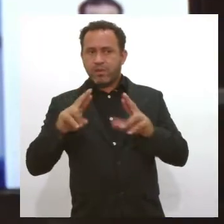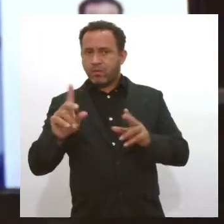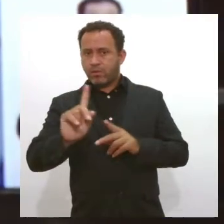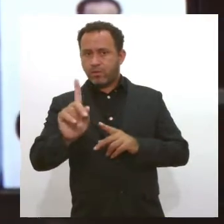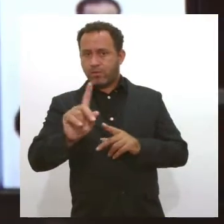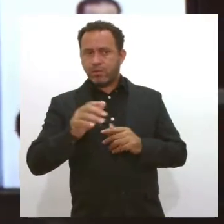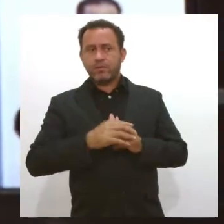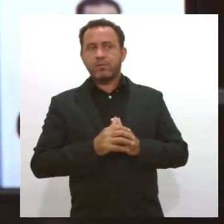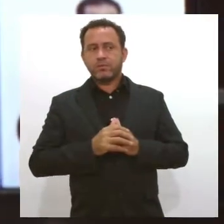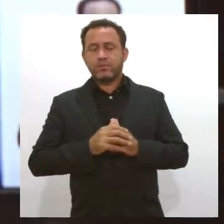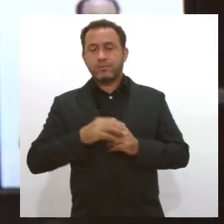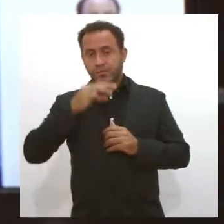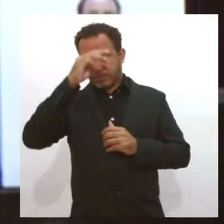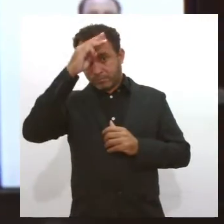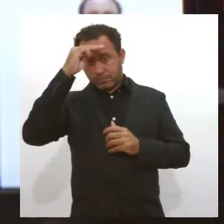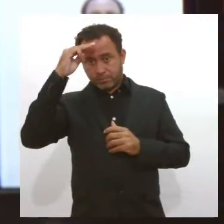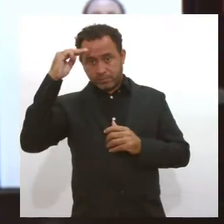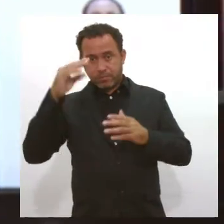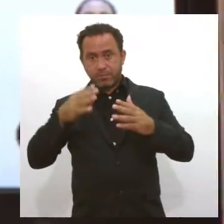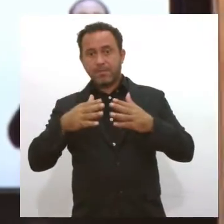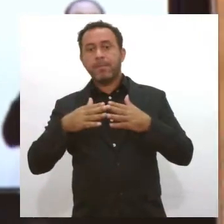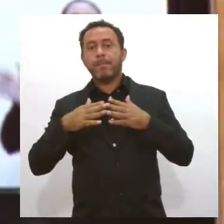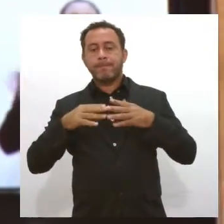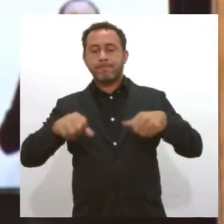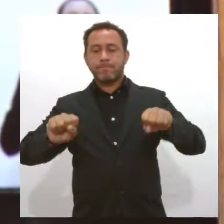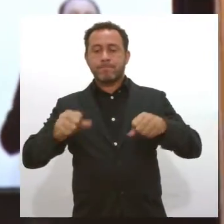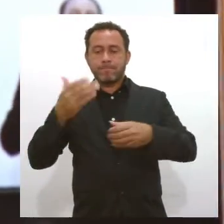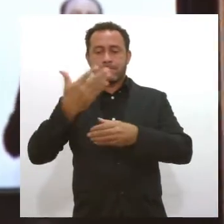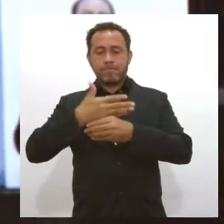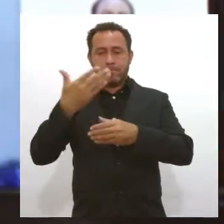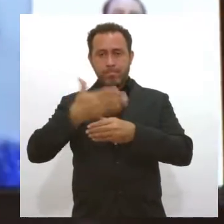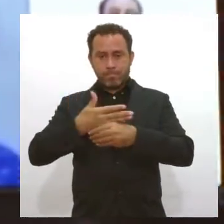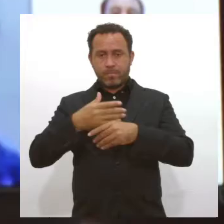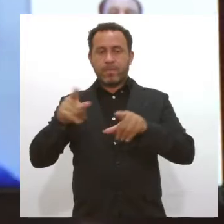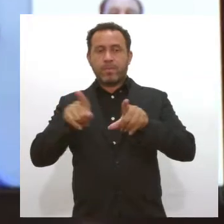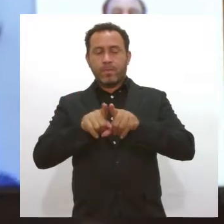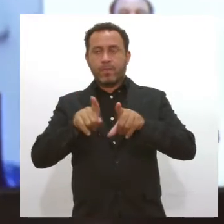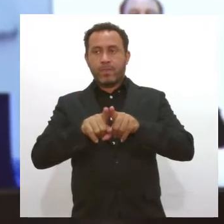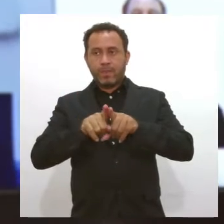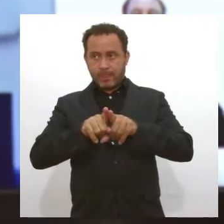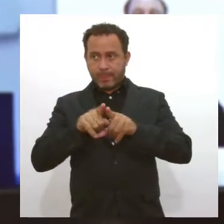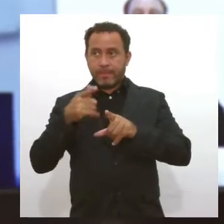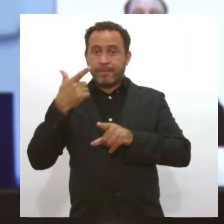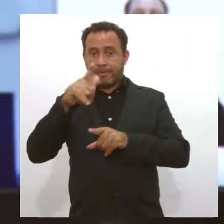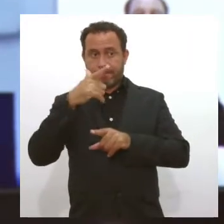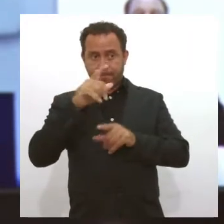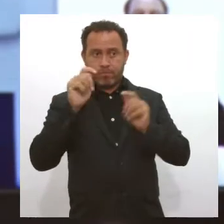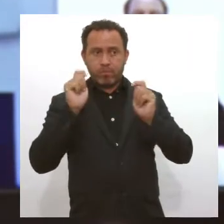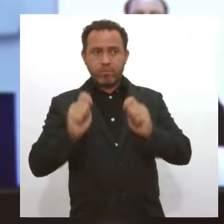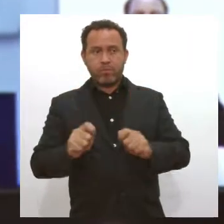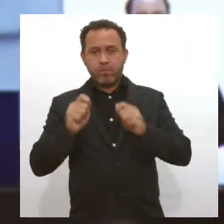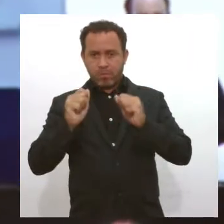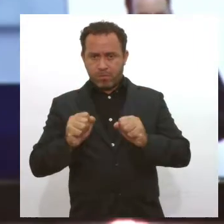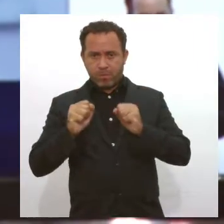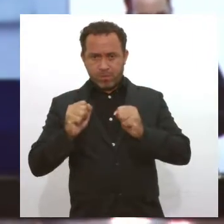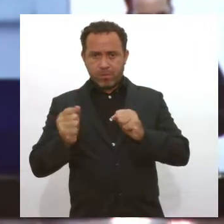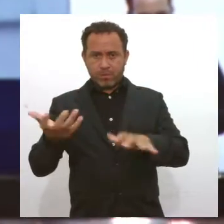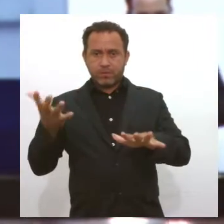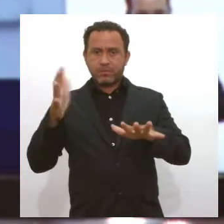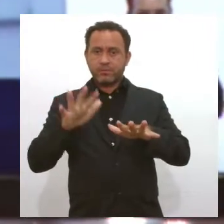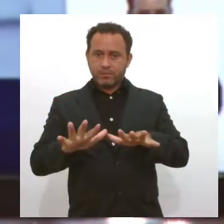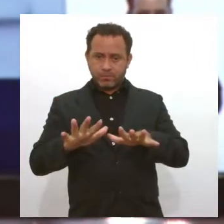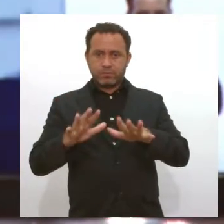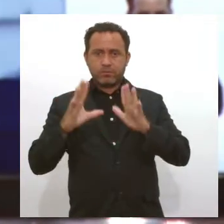A deputada Maria Mendonça pediu que os mototaxistas e condutores de transportes alternativos possam ser incluídos na lista de